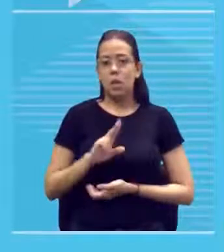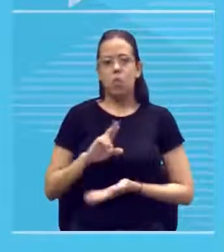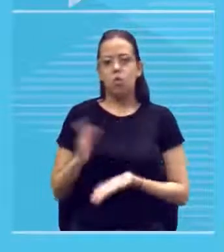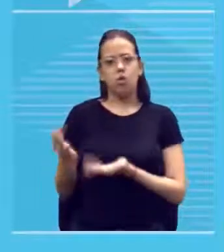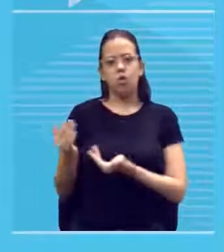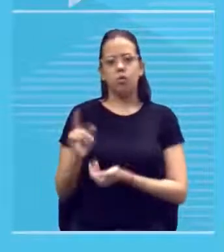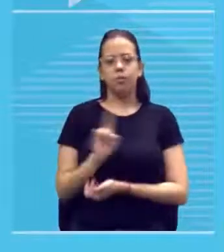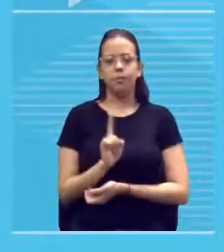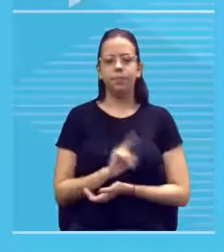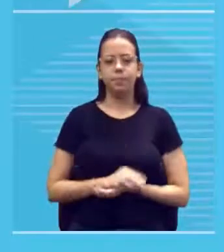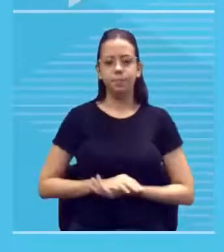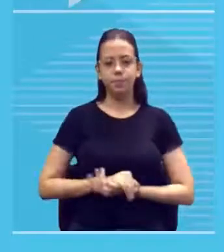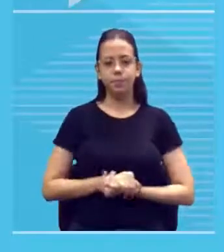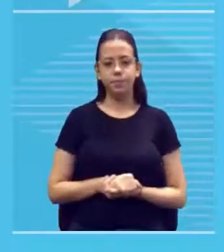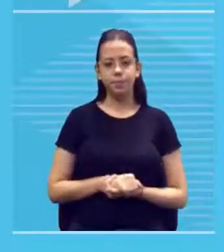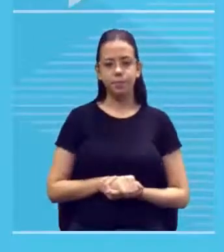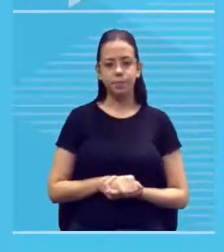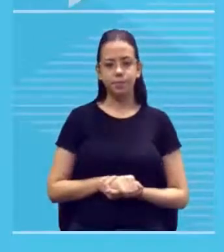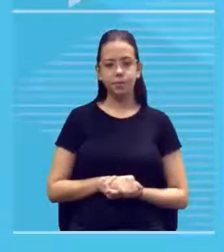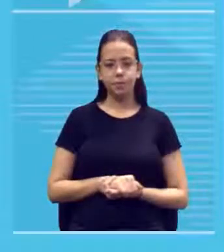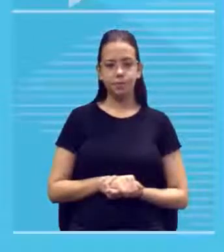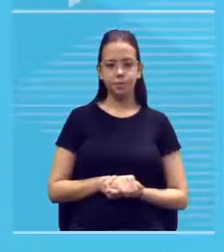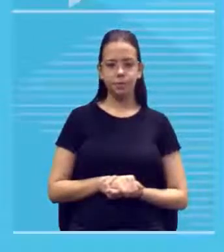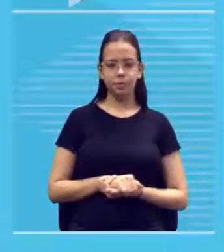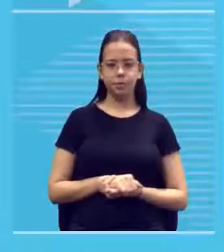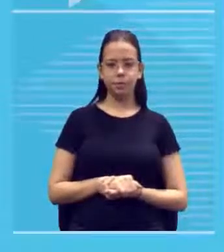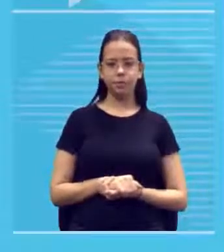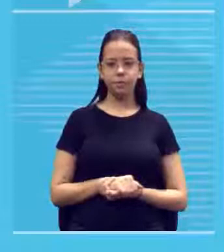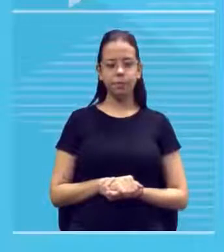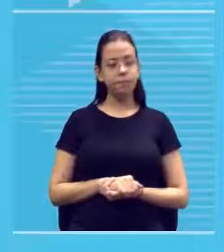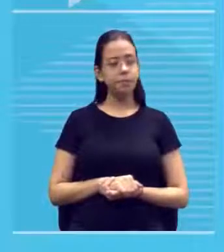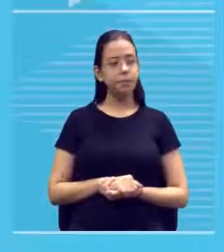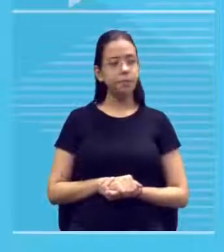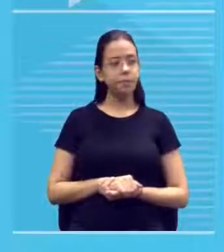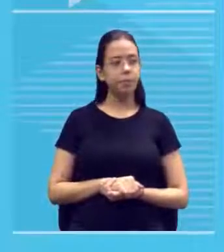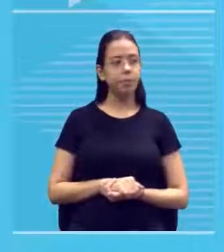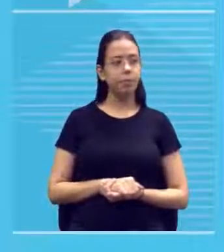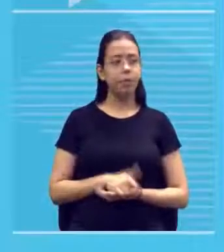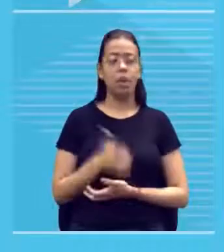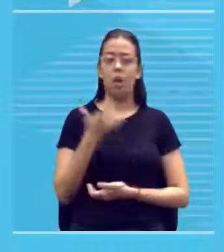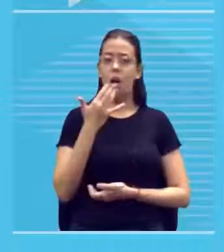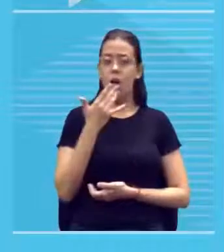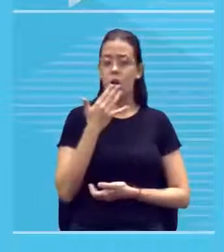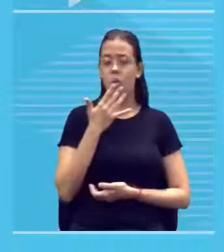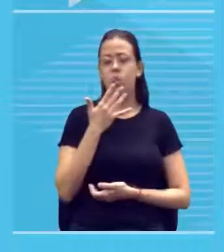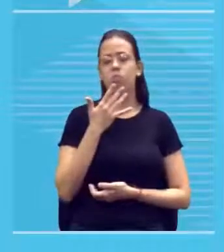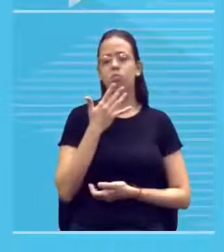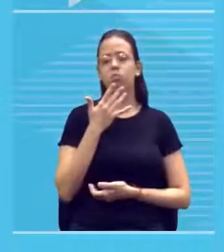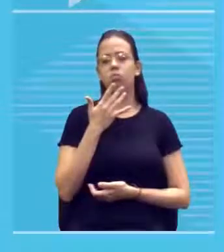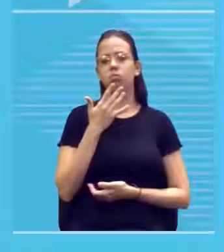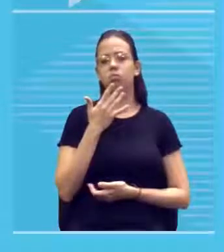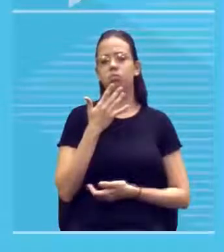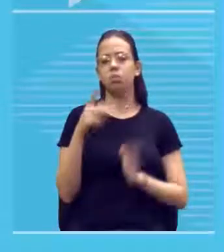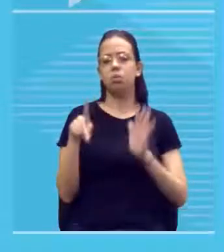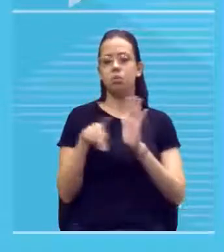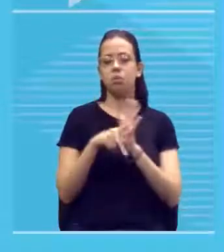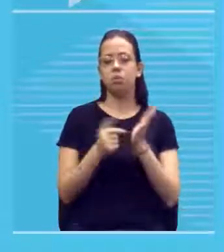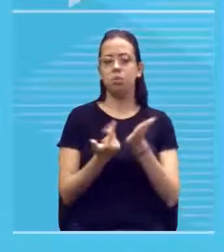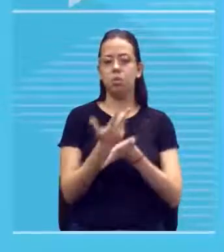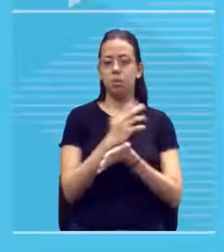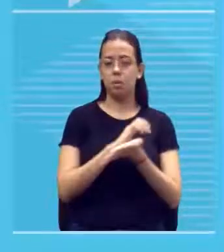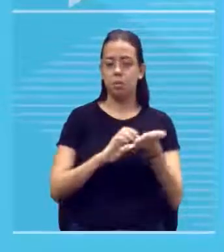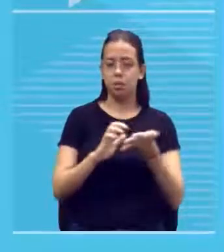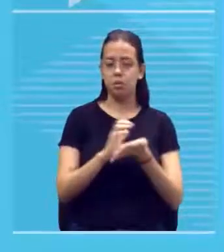certamente os pigmentos das pinturas pigmento quando a gente fala é aquilo que dá cor à tinta